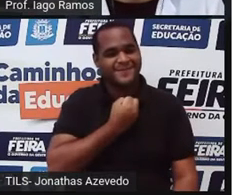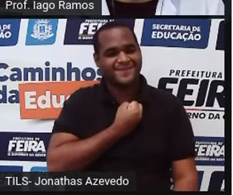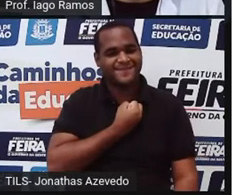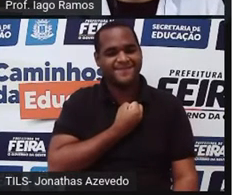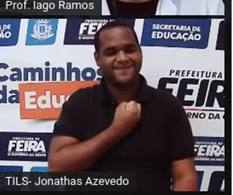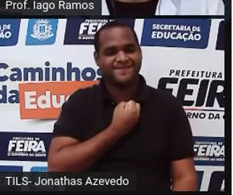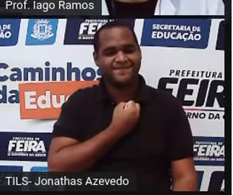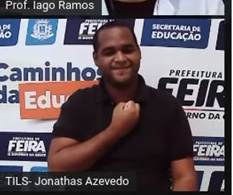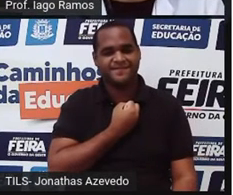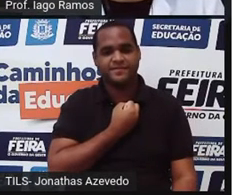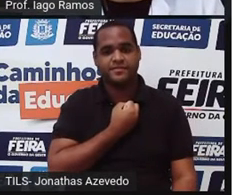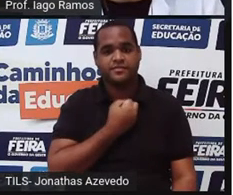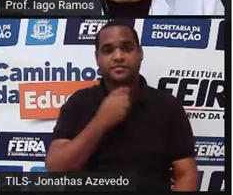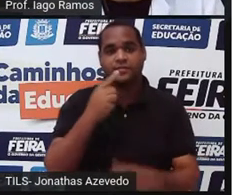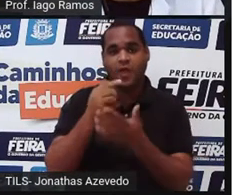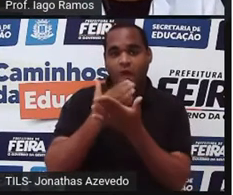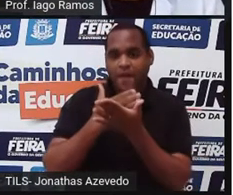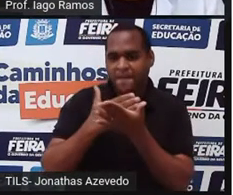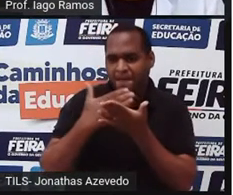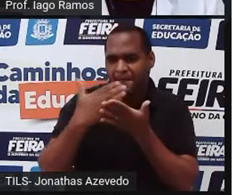Bom, então vamos lá, vamos começar.